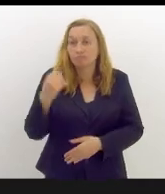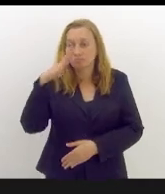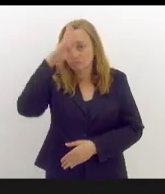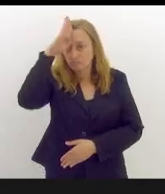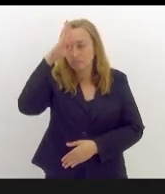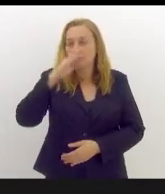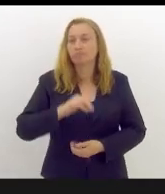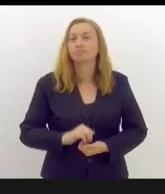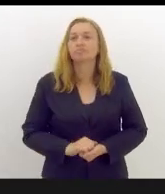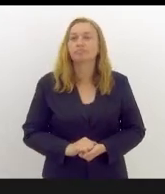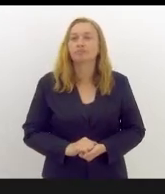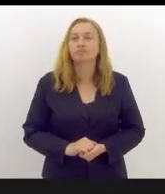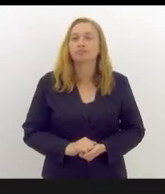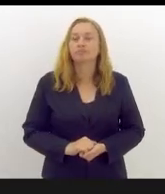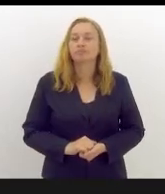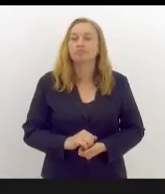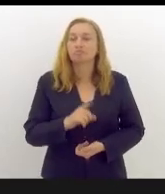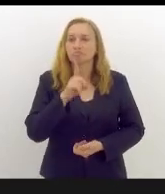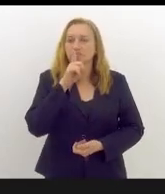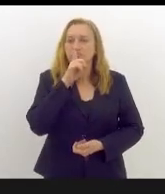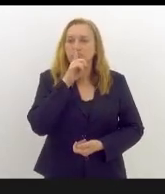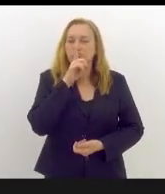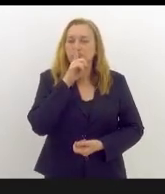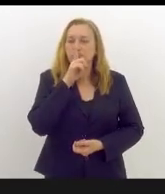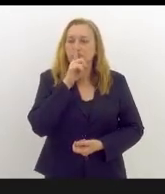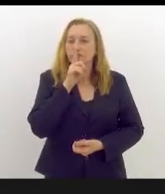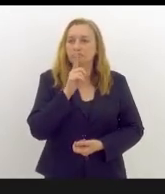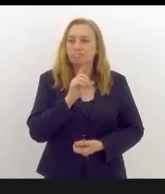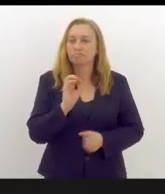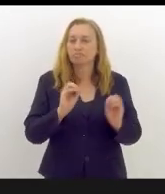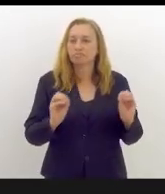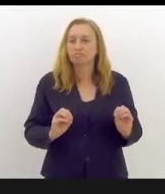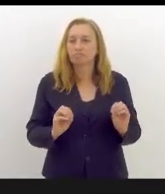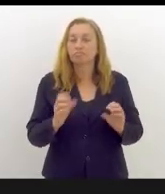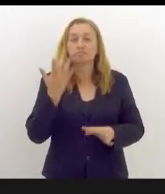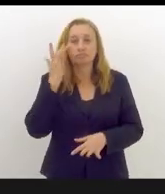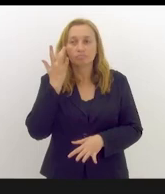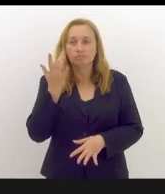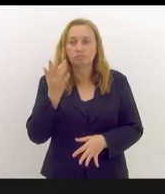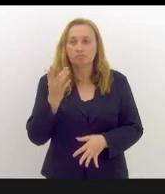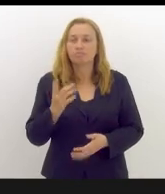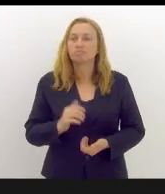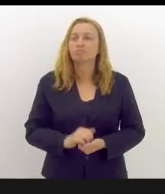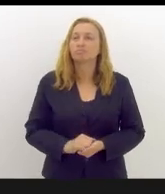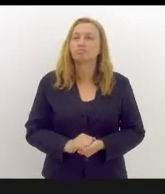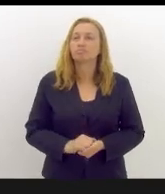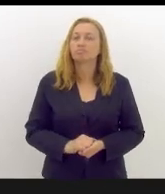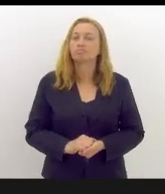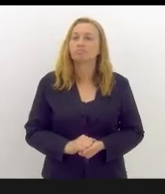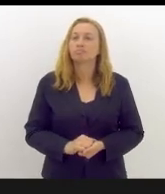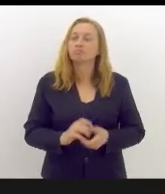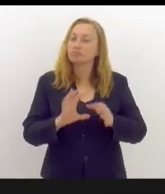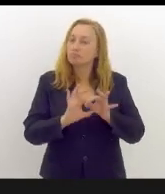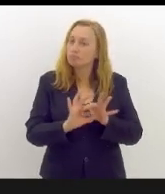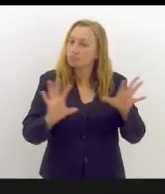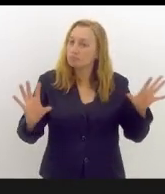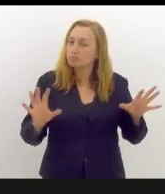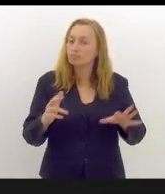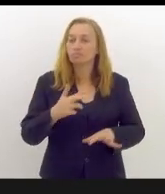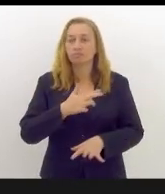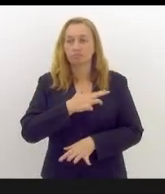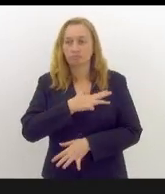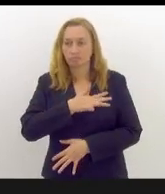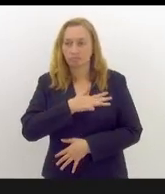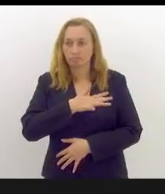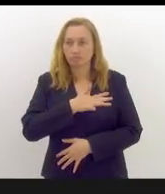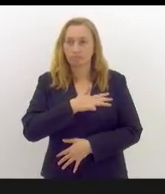Bolsonaro, não se pronunciar na ação. Eu acho que foi democraticamente eleito Luiz Inácio